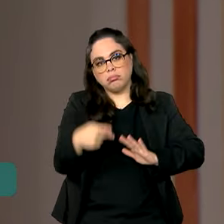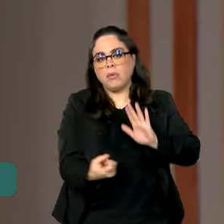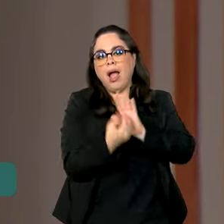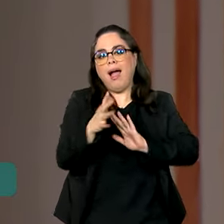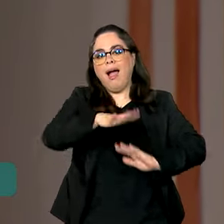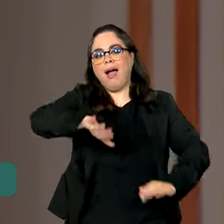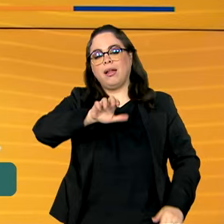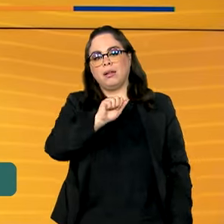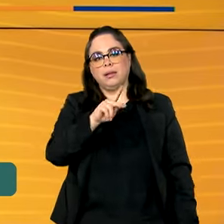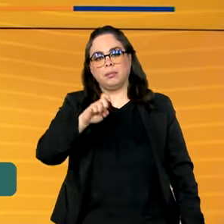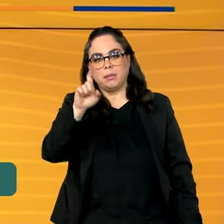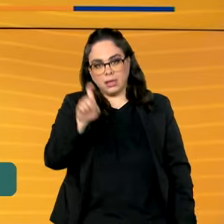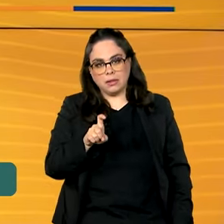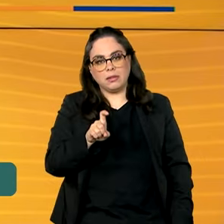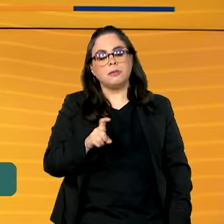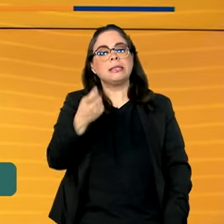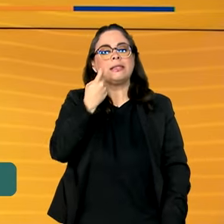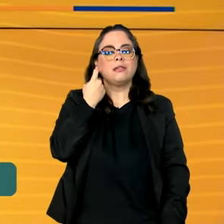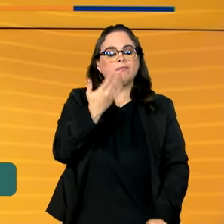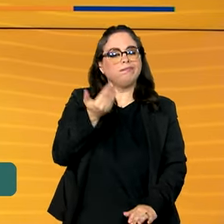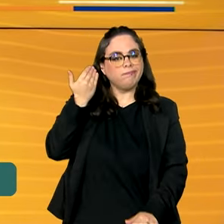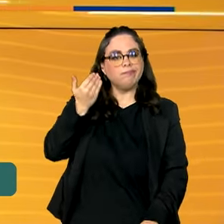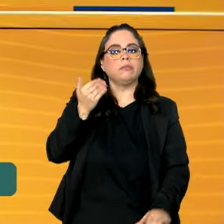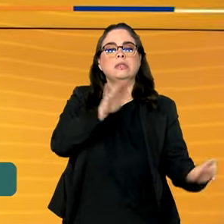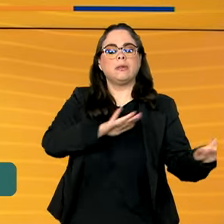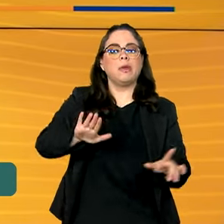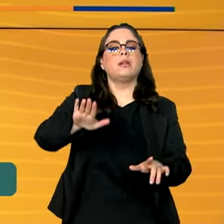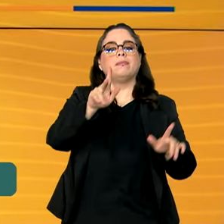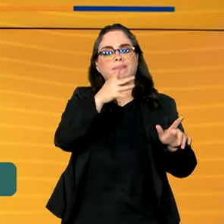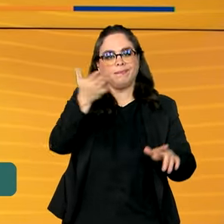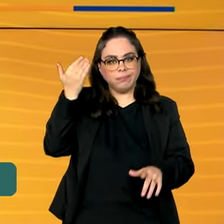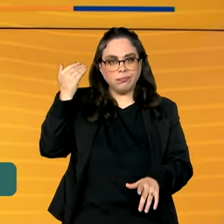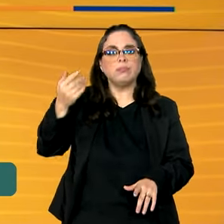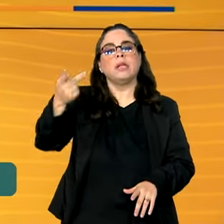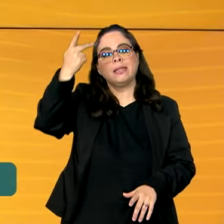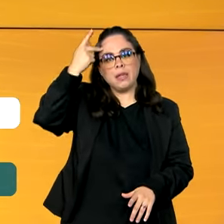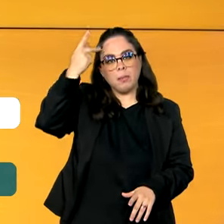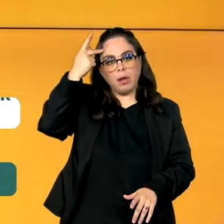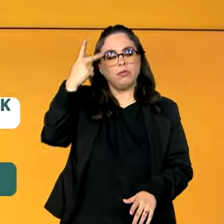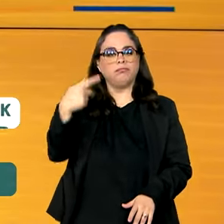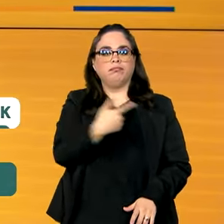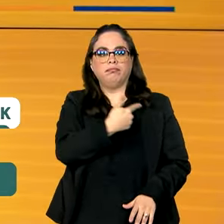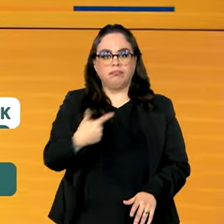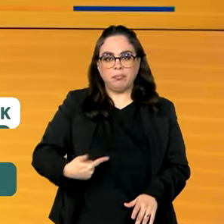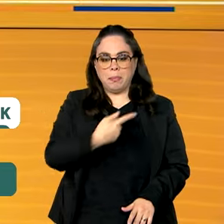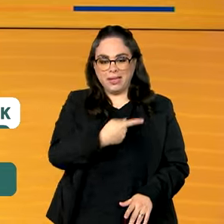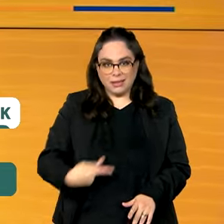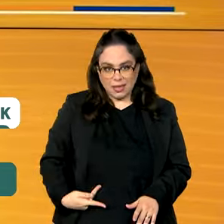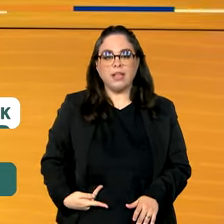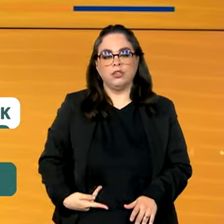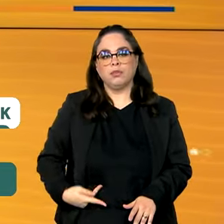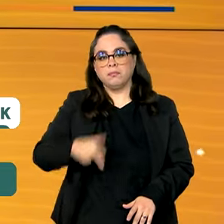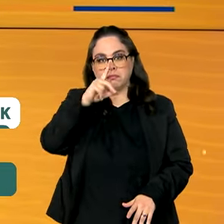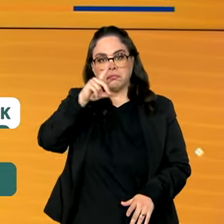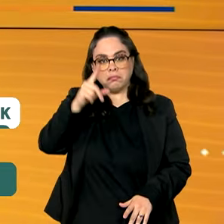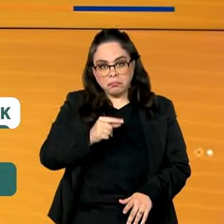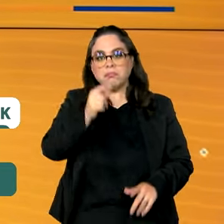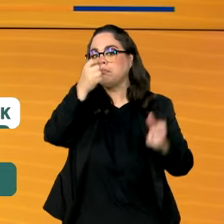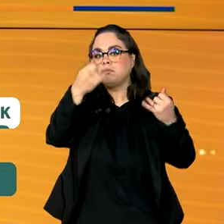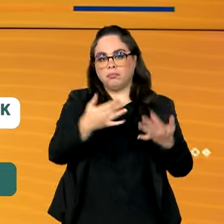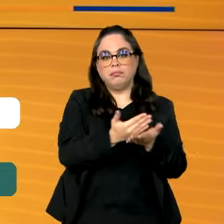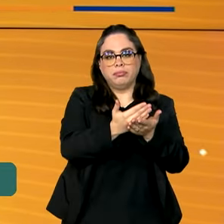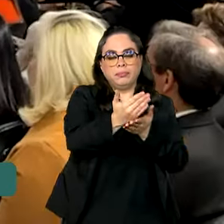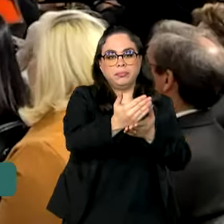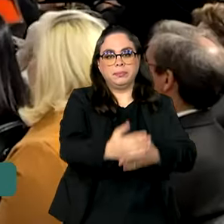Apex Brasil. Na última sexta-feira, em São Paulo, o vice-presidente Geraldo Alckmin participou do lançamento de uma nova fase dessa